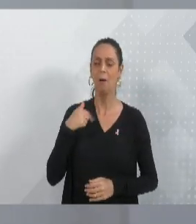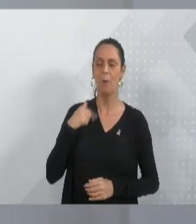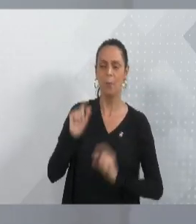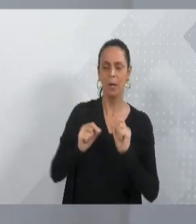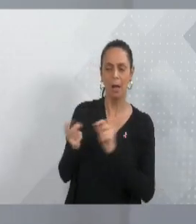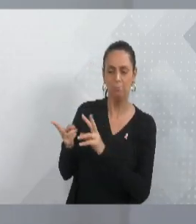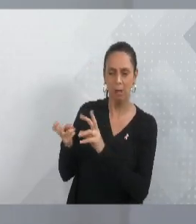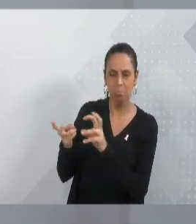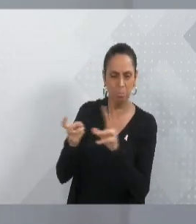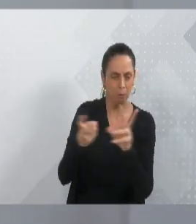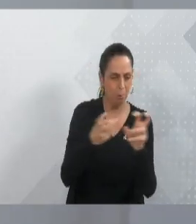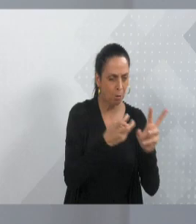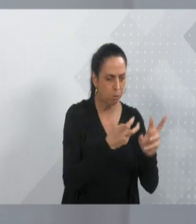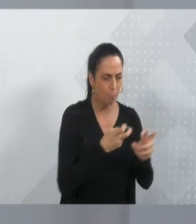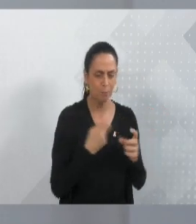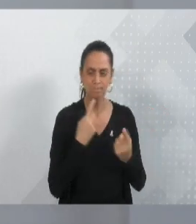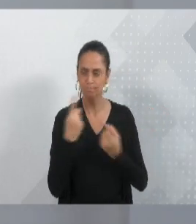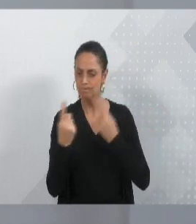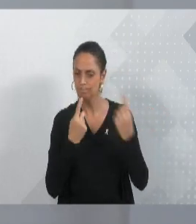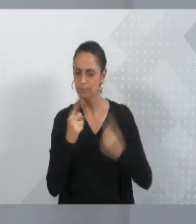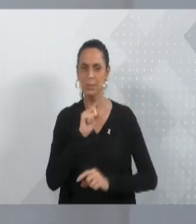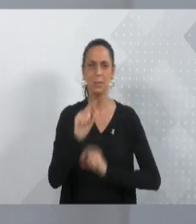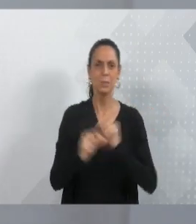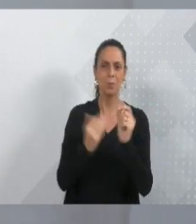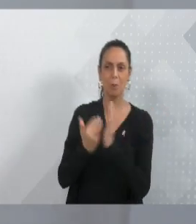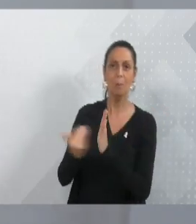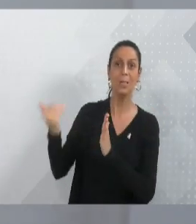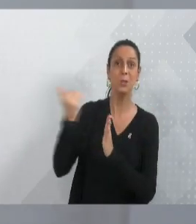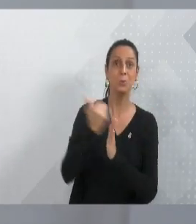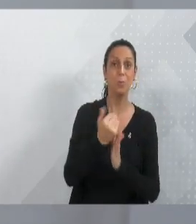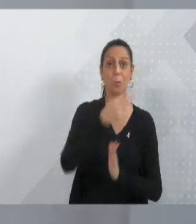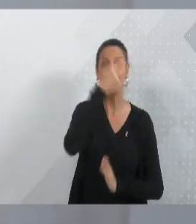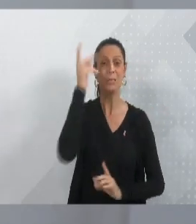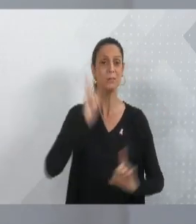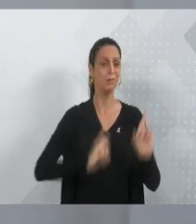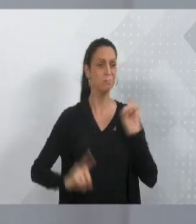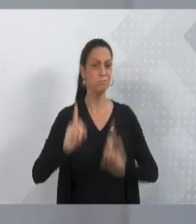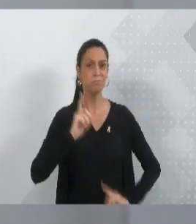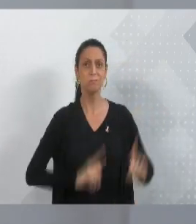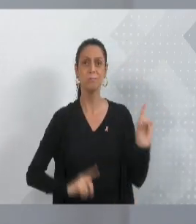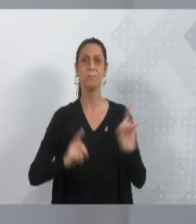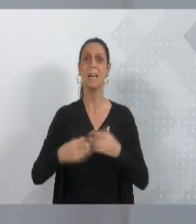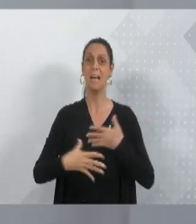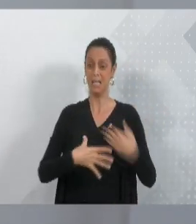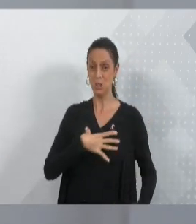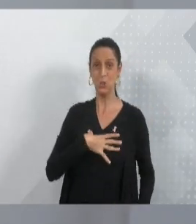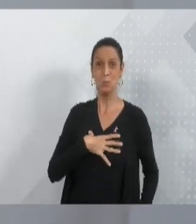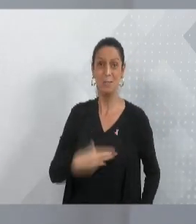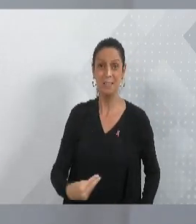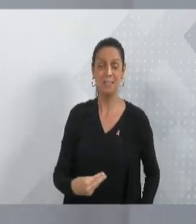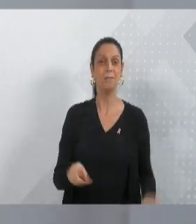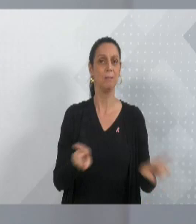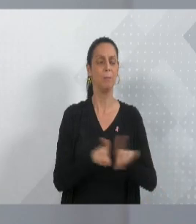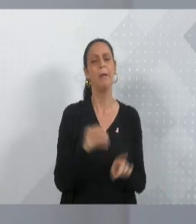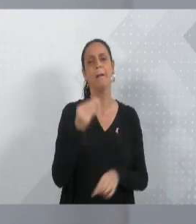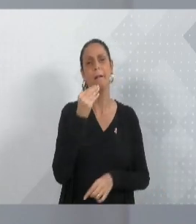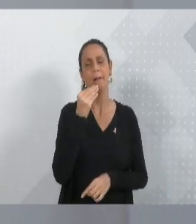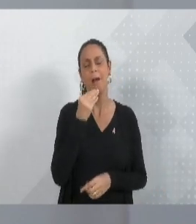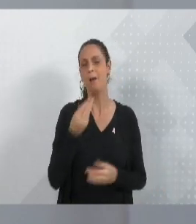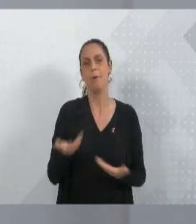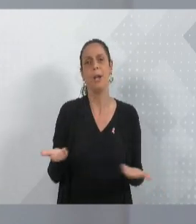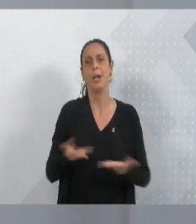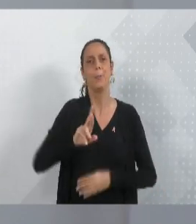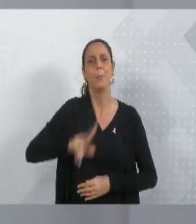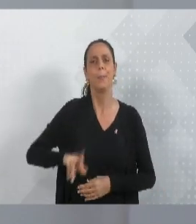dia a dia, nas nossas conversas, como aumentar o número de depressão, os números de suicídio. Esse, obviamente, não é um assunto específico da cidade de